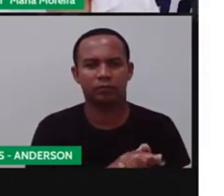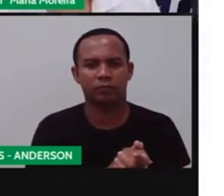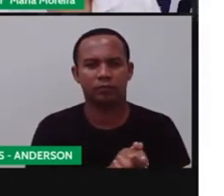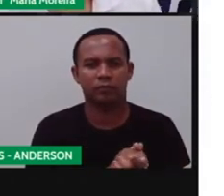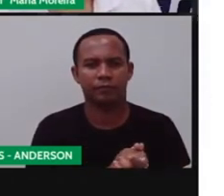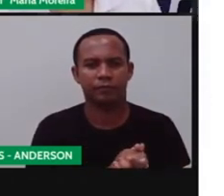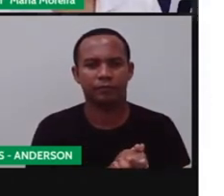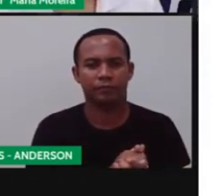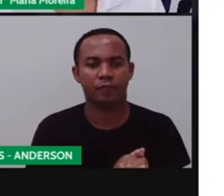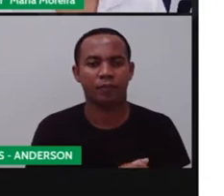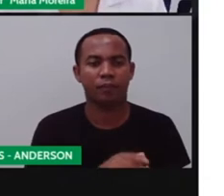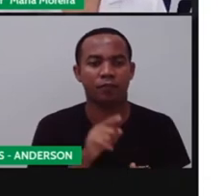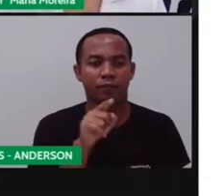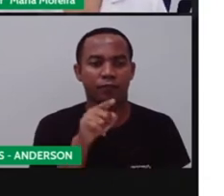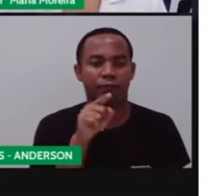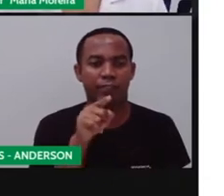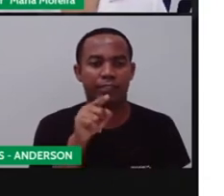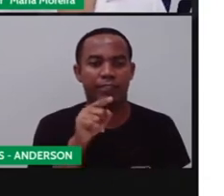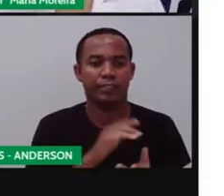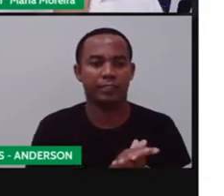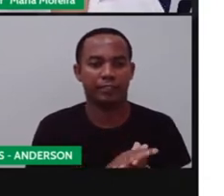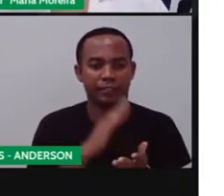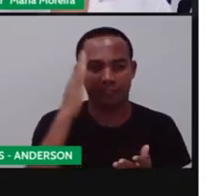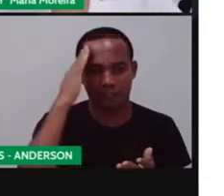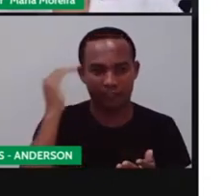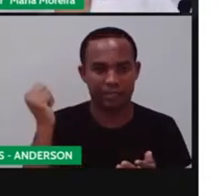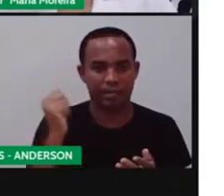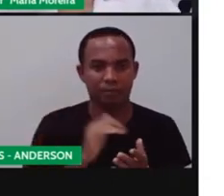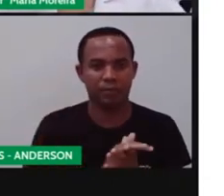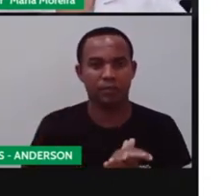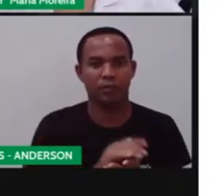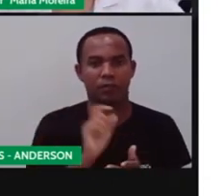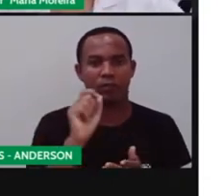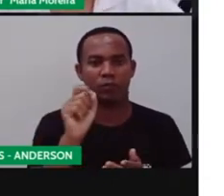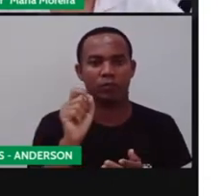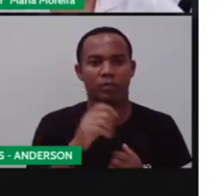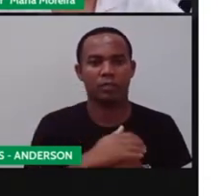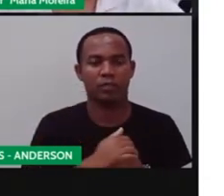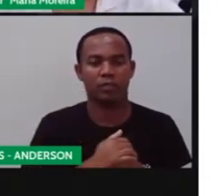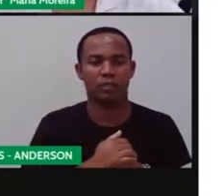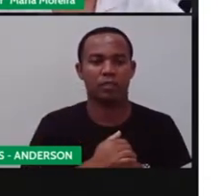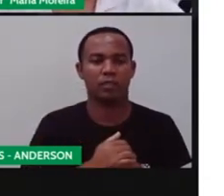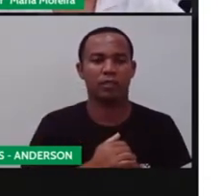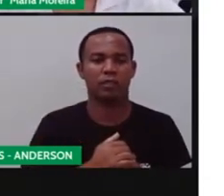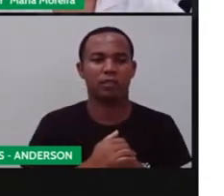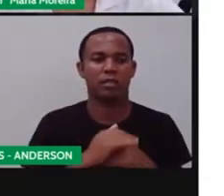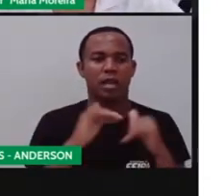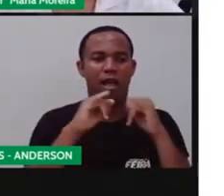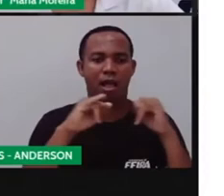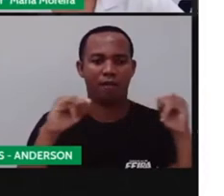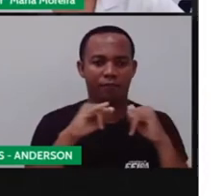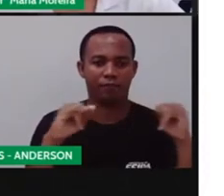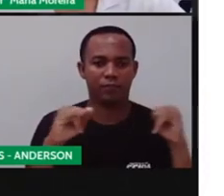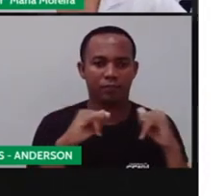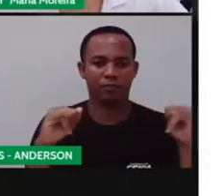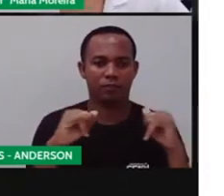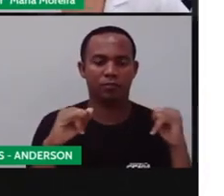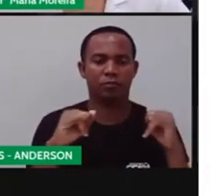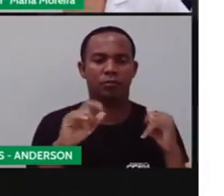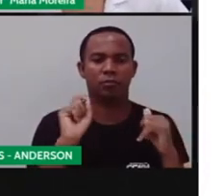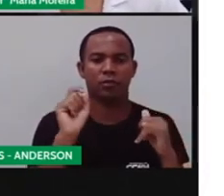Bom, você sabe o que é um texto publicitário que a Pro já citou aqui algumas vezes? Sabe o que é?